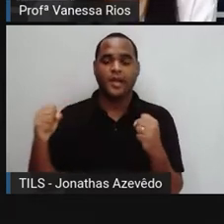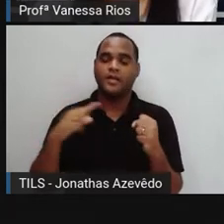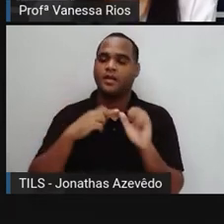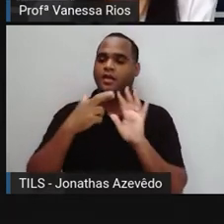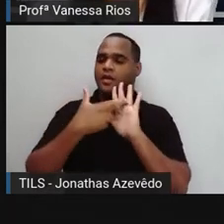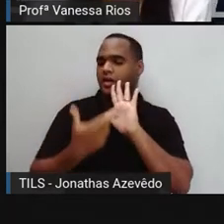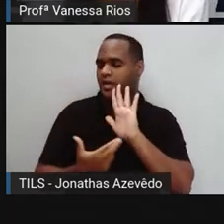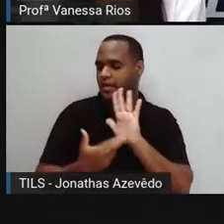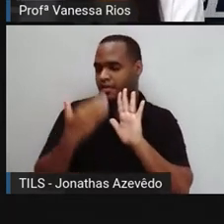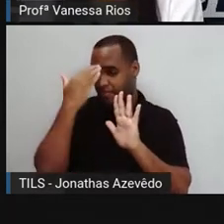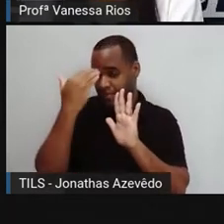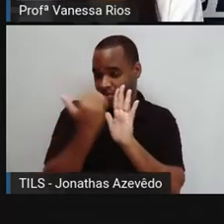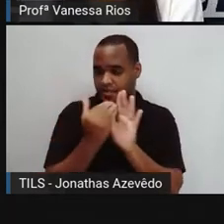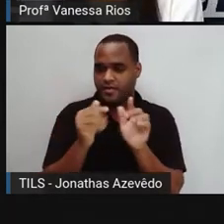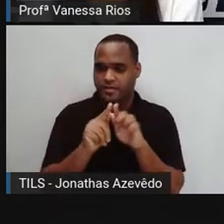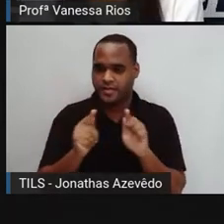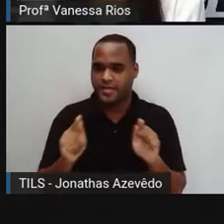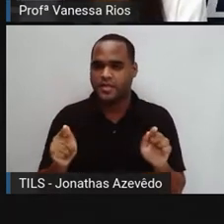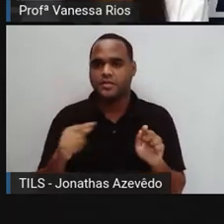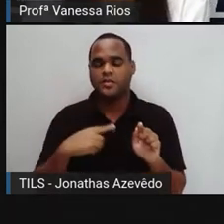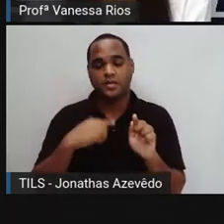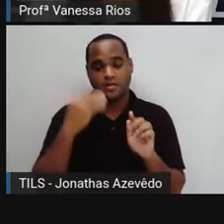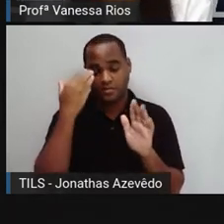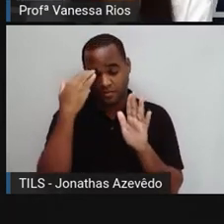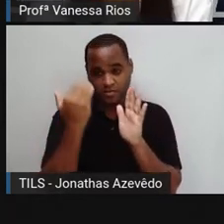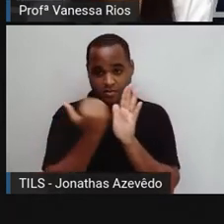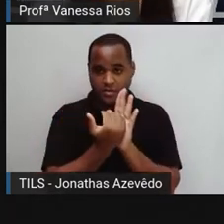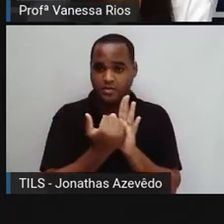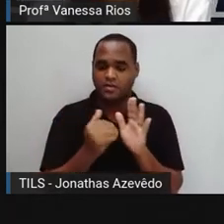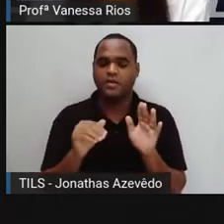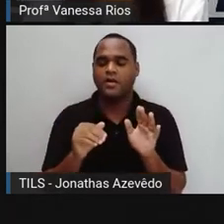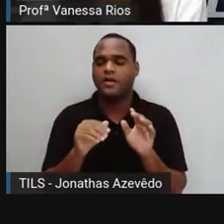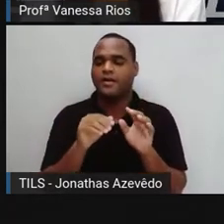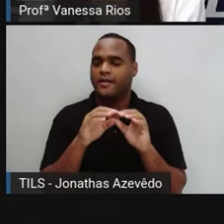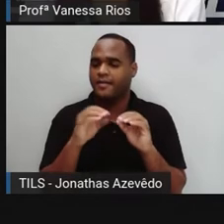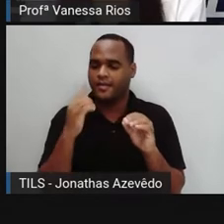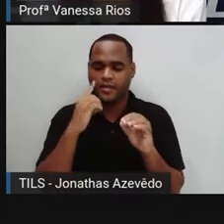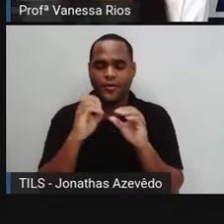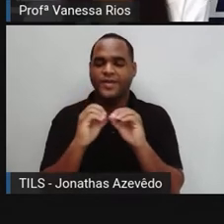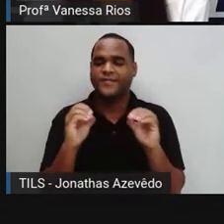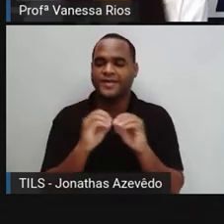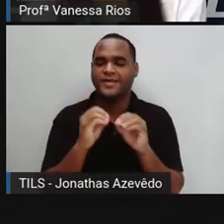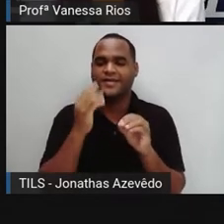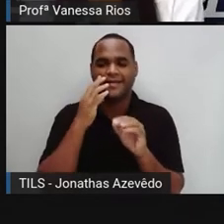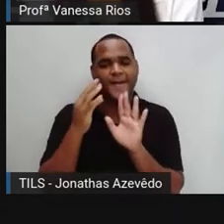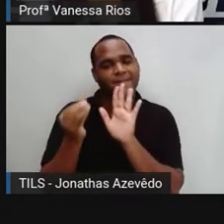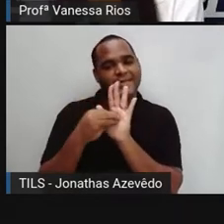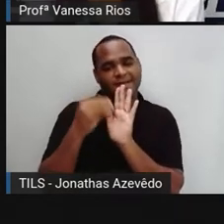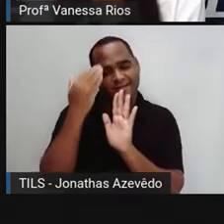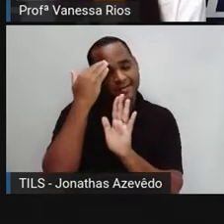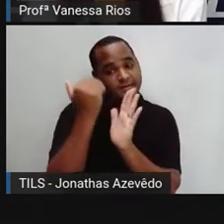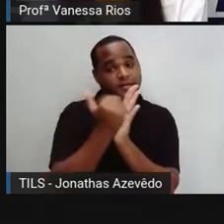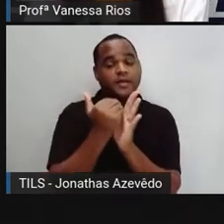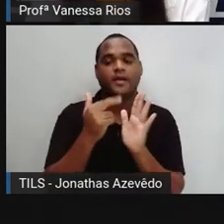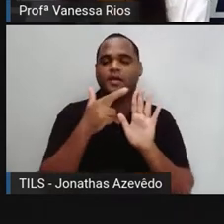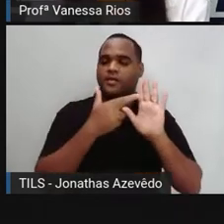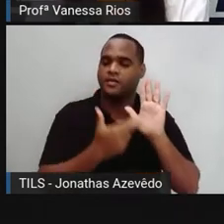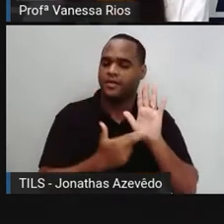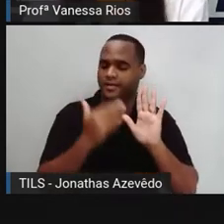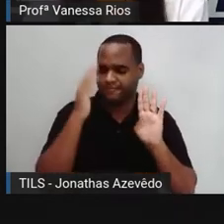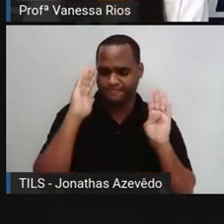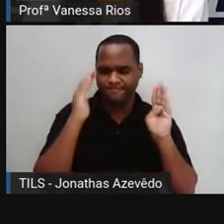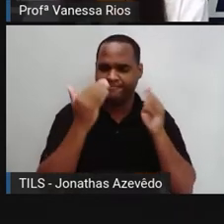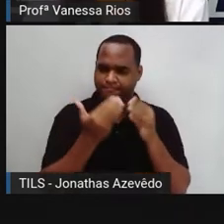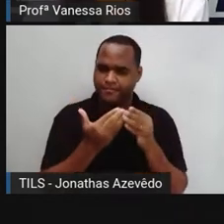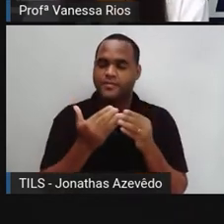regras da gramática, não é? A atender às regras da ortografia, as regras que estão ali direcionando